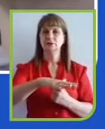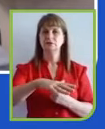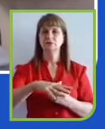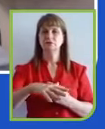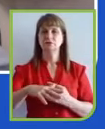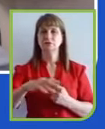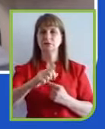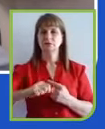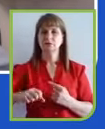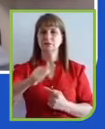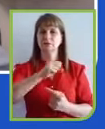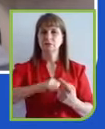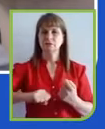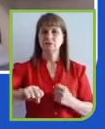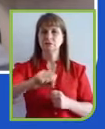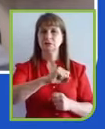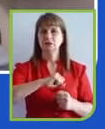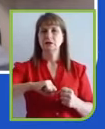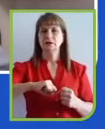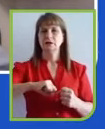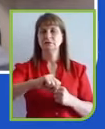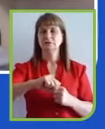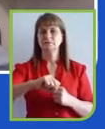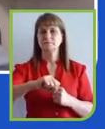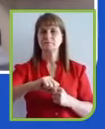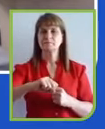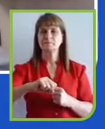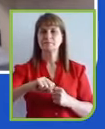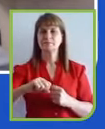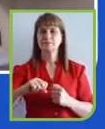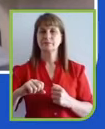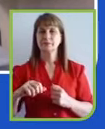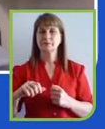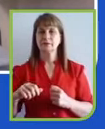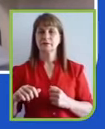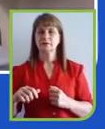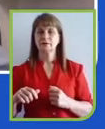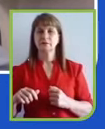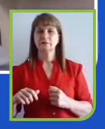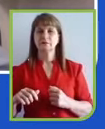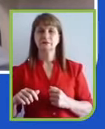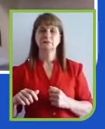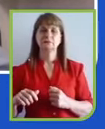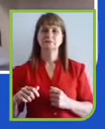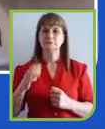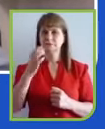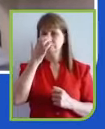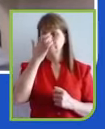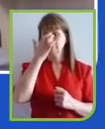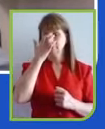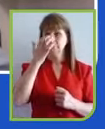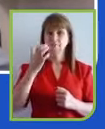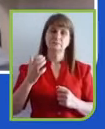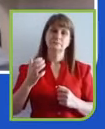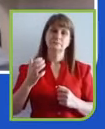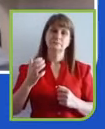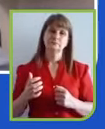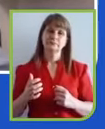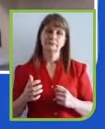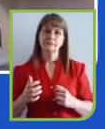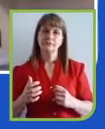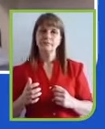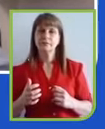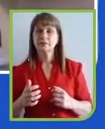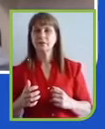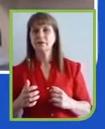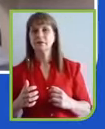o pilar de todo esse processo, porque as empresas são focadas em pessoas, sem dúvida nenhuma, são elas que